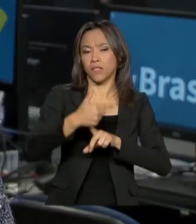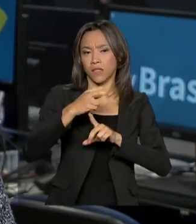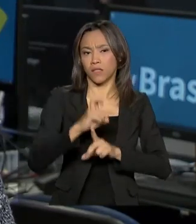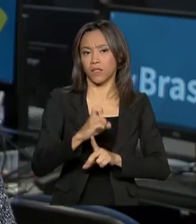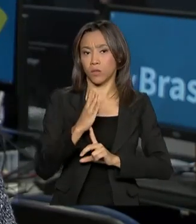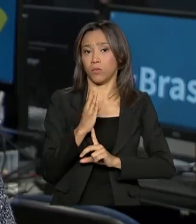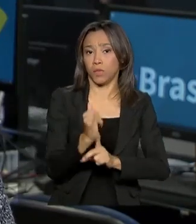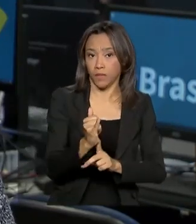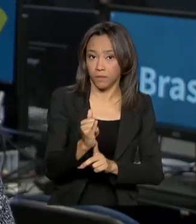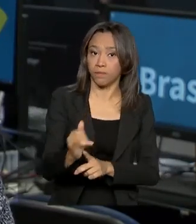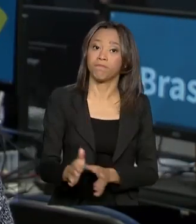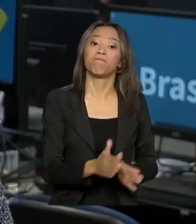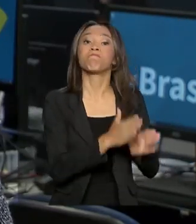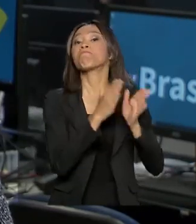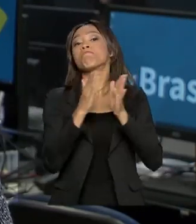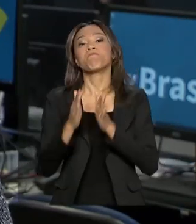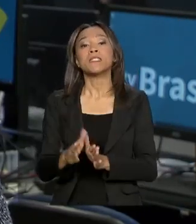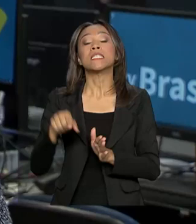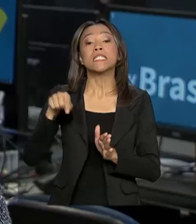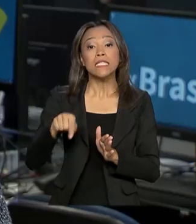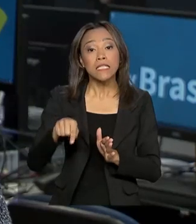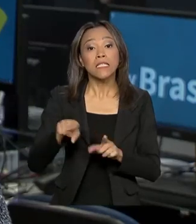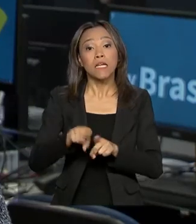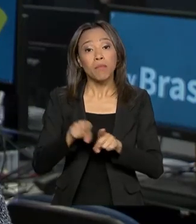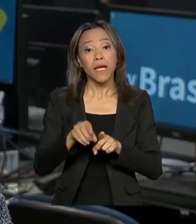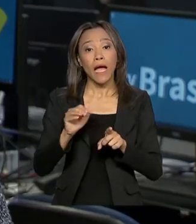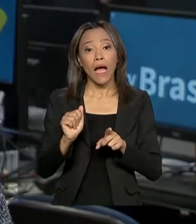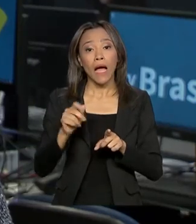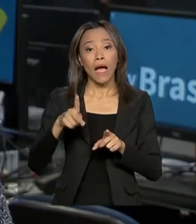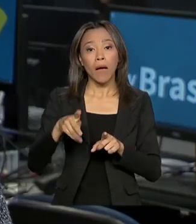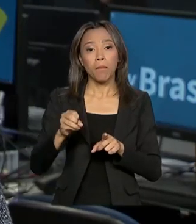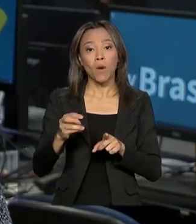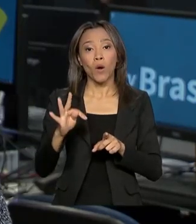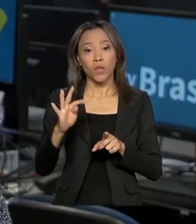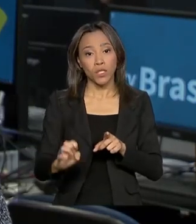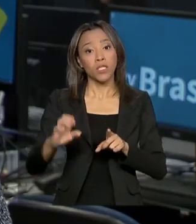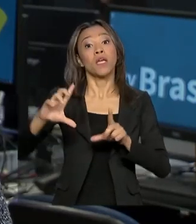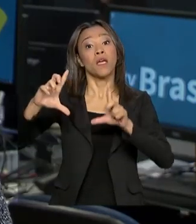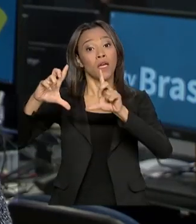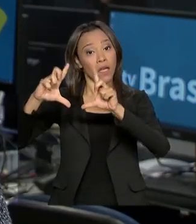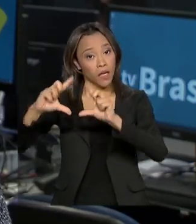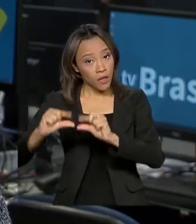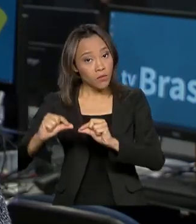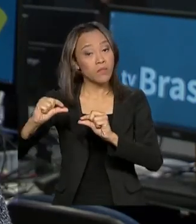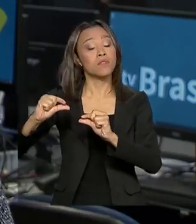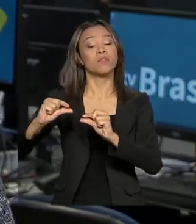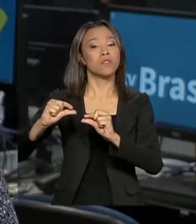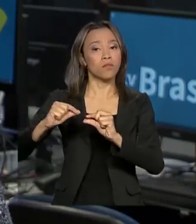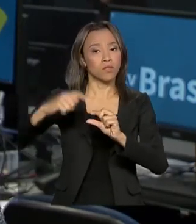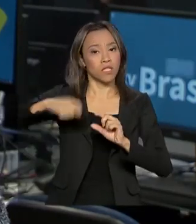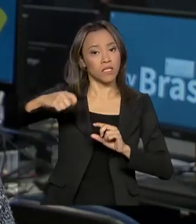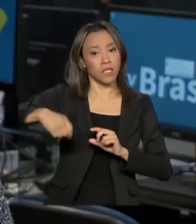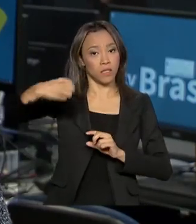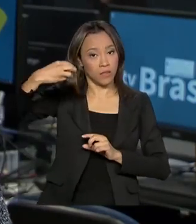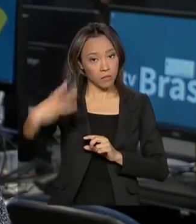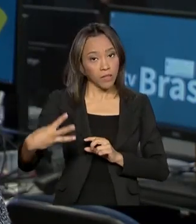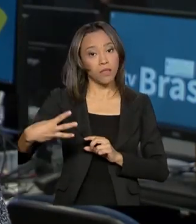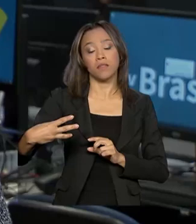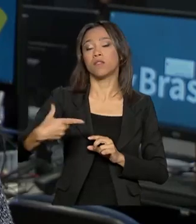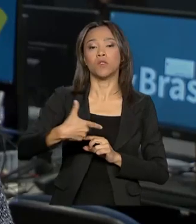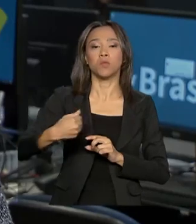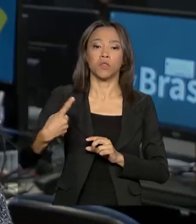E o aporte do governo para as estatais também caiu nos três primeiros trimestres de